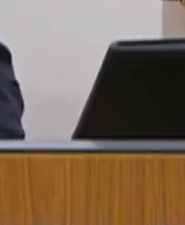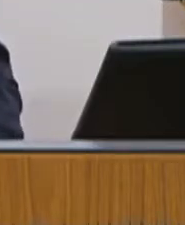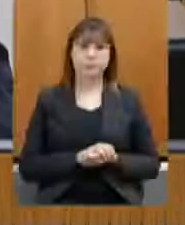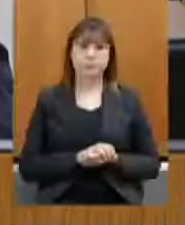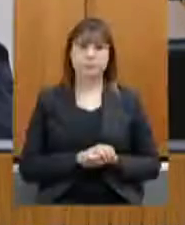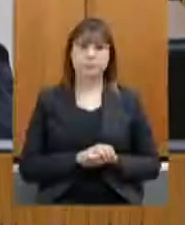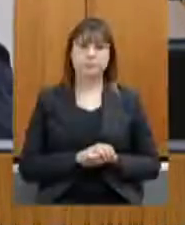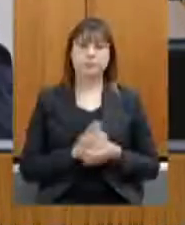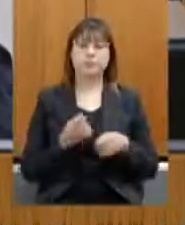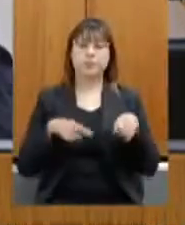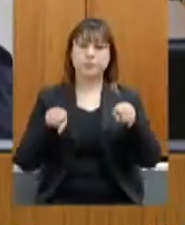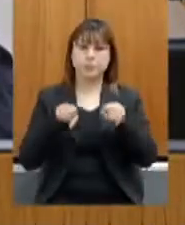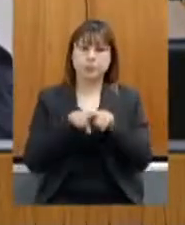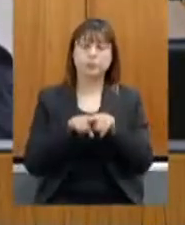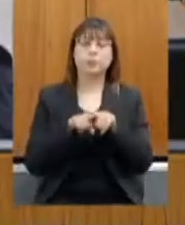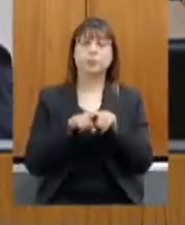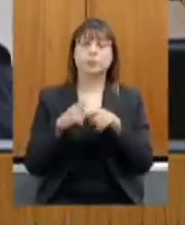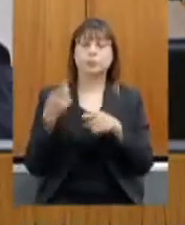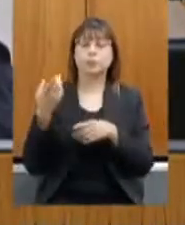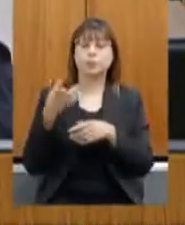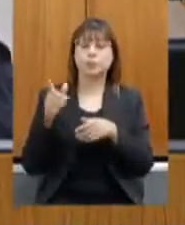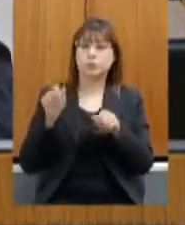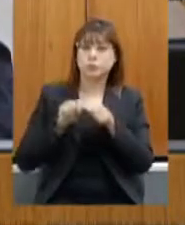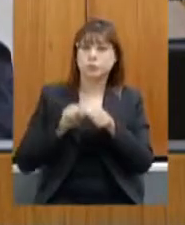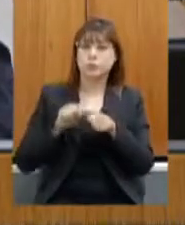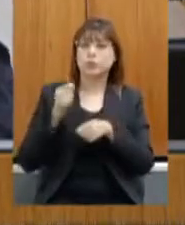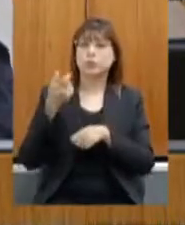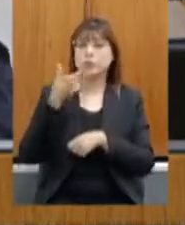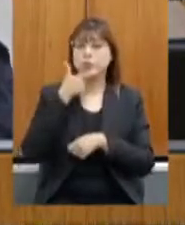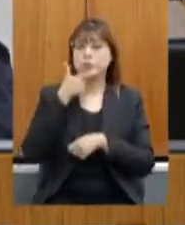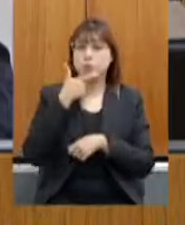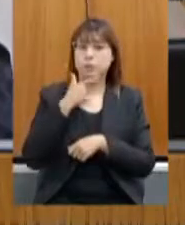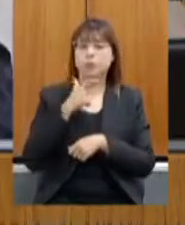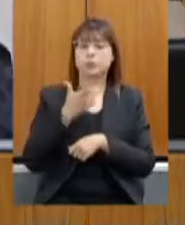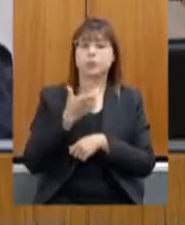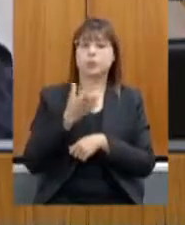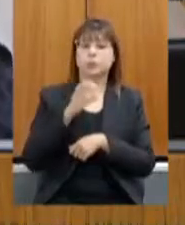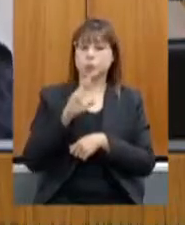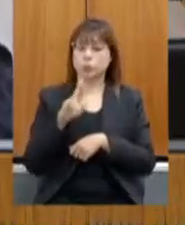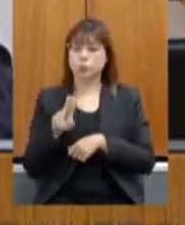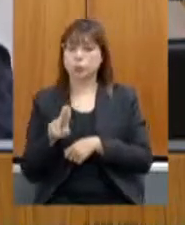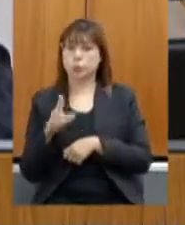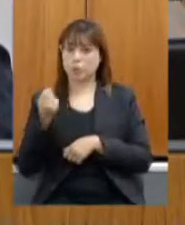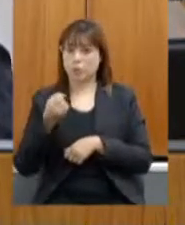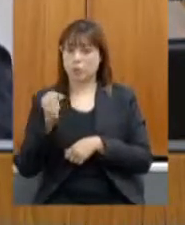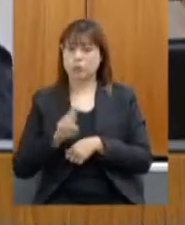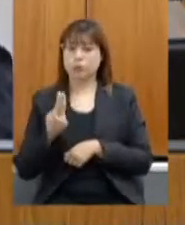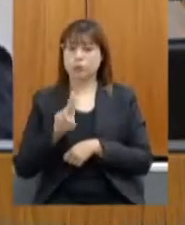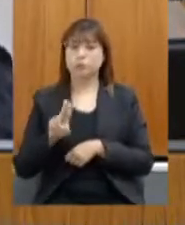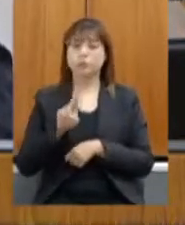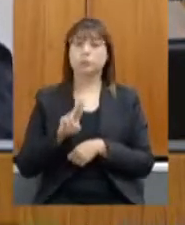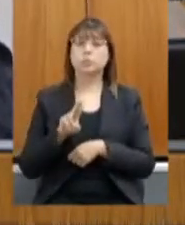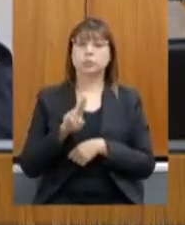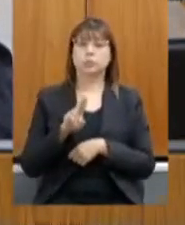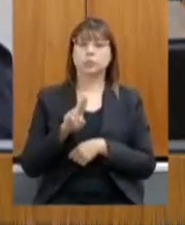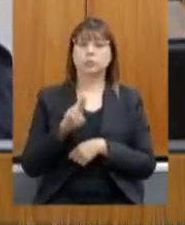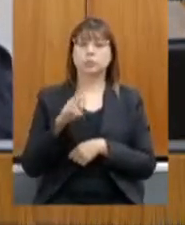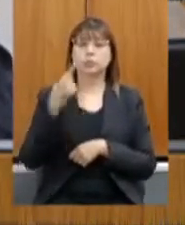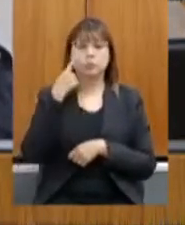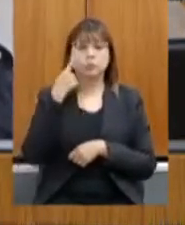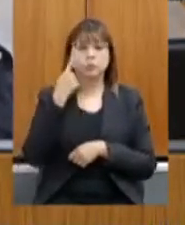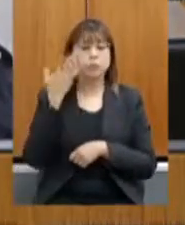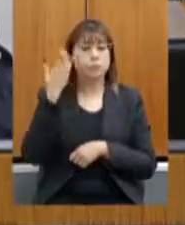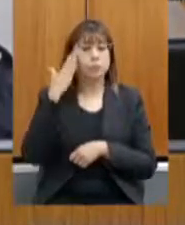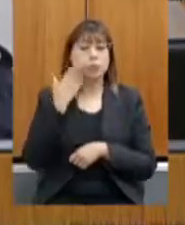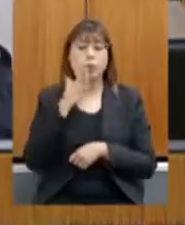produtores de queijos artesanais de leite cru para determinação de parâmetros de qualidade e descrição de identidade dos diversos